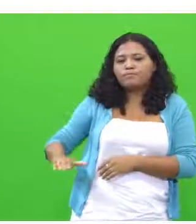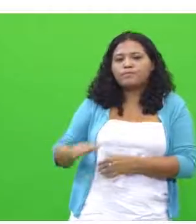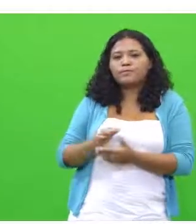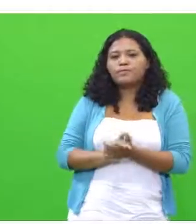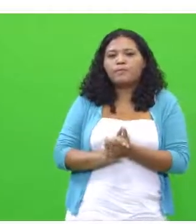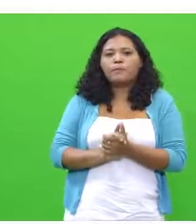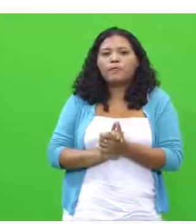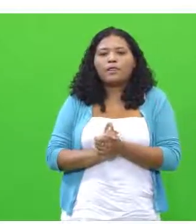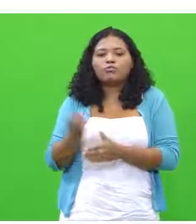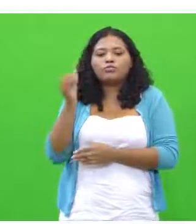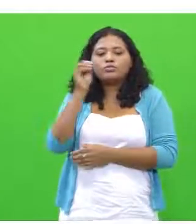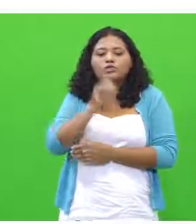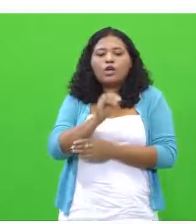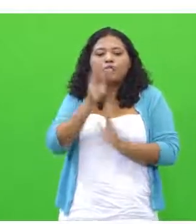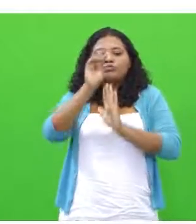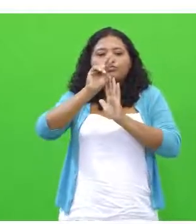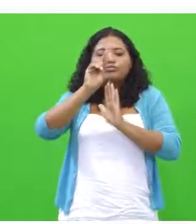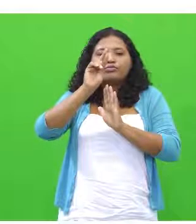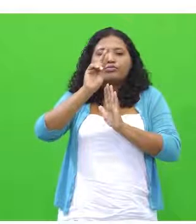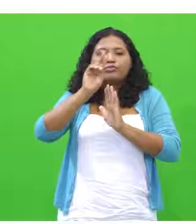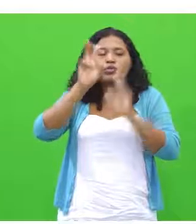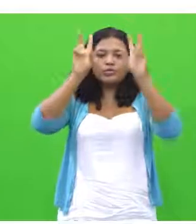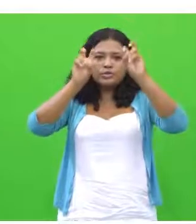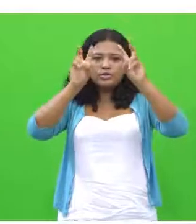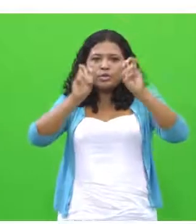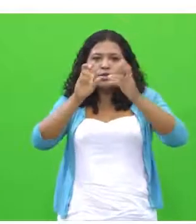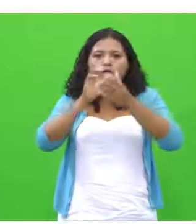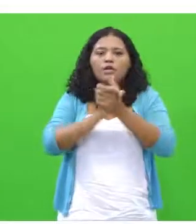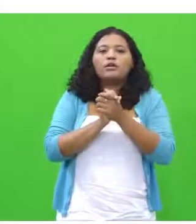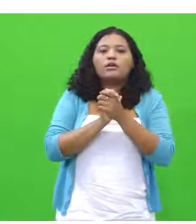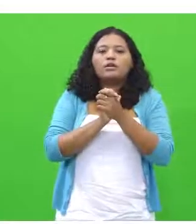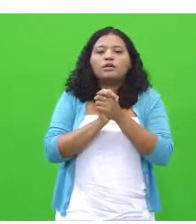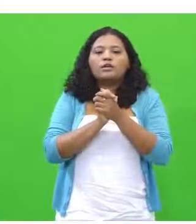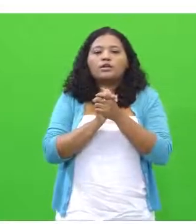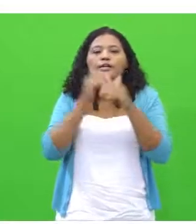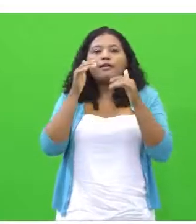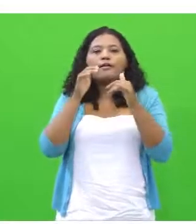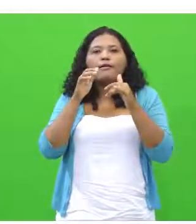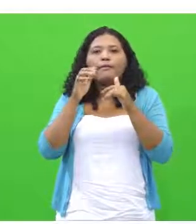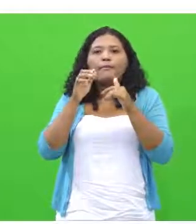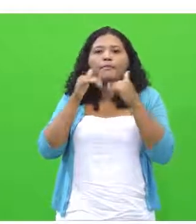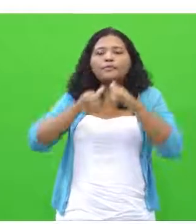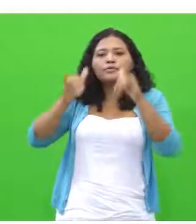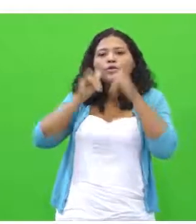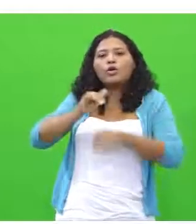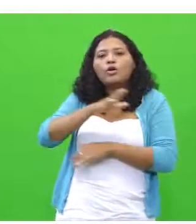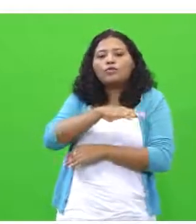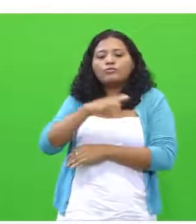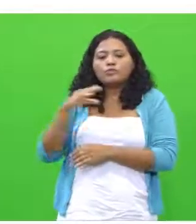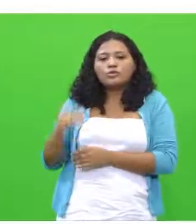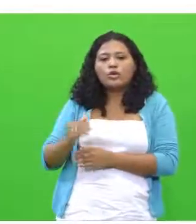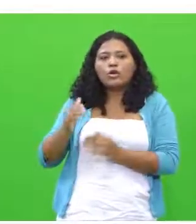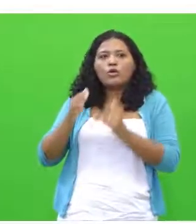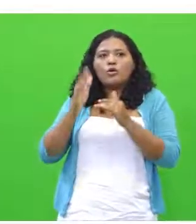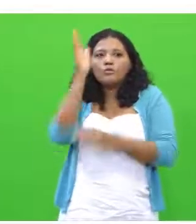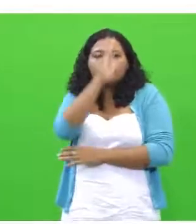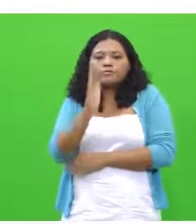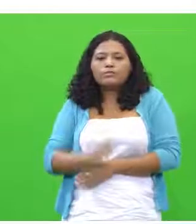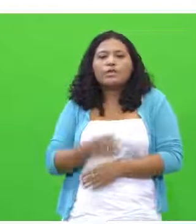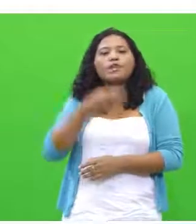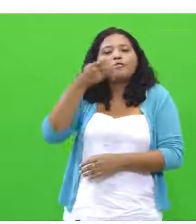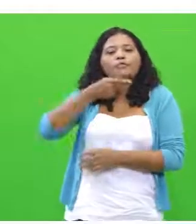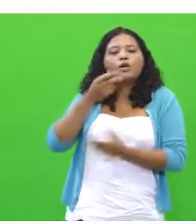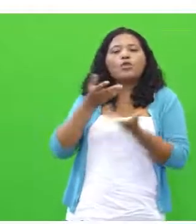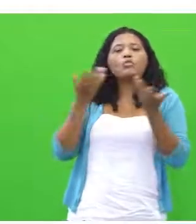Está inserido no tema macro, né? Que é publicidade infantil em questão no Brasil. Ele aborda, ele apresenta todos os